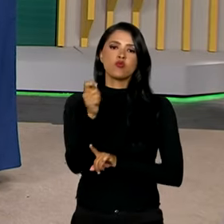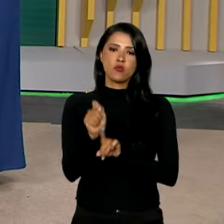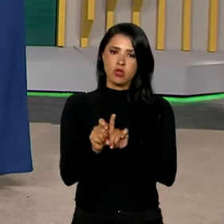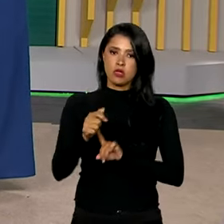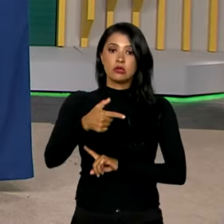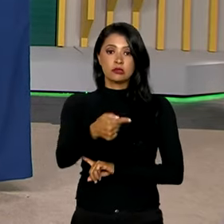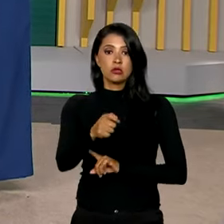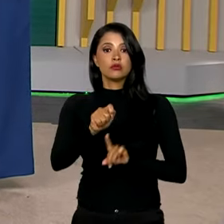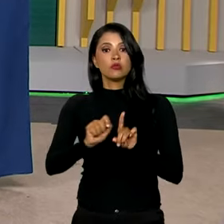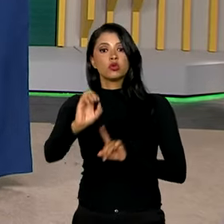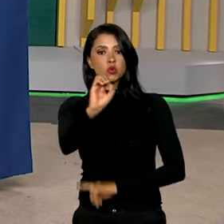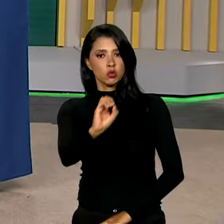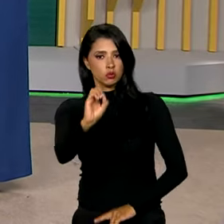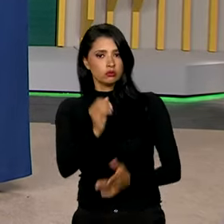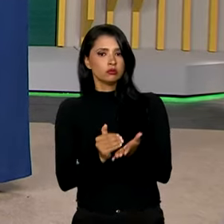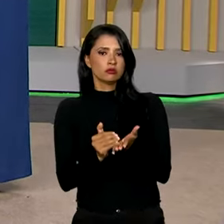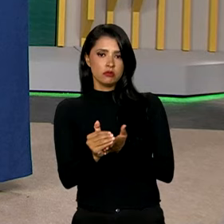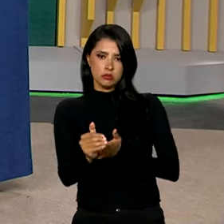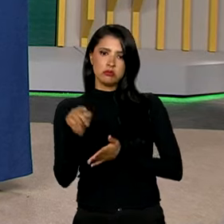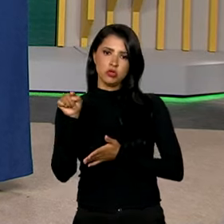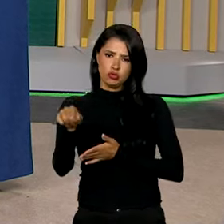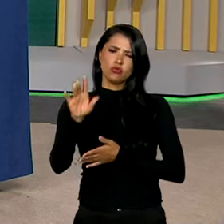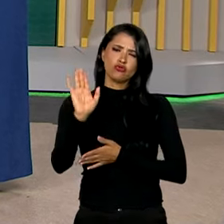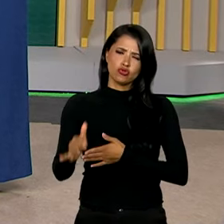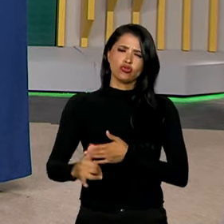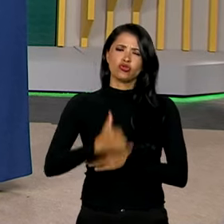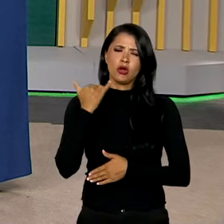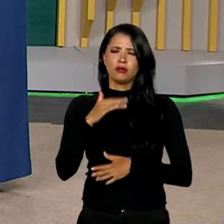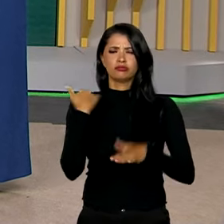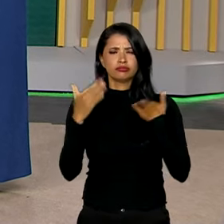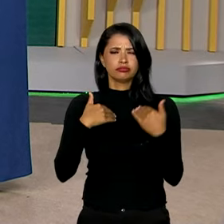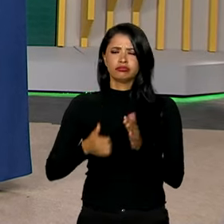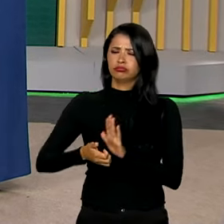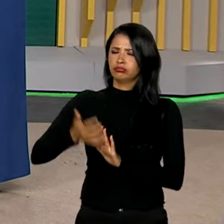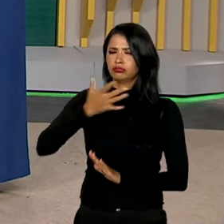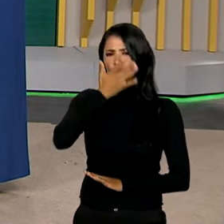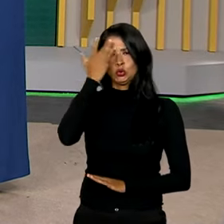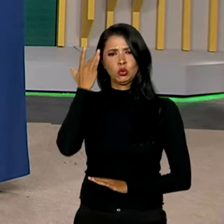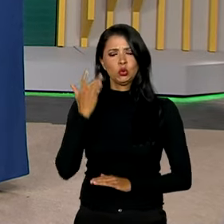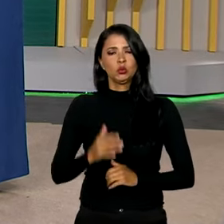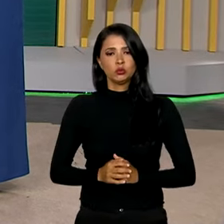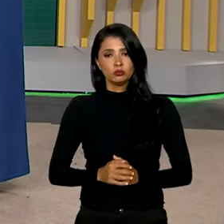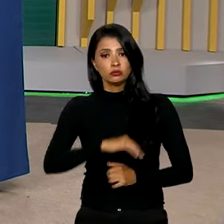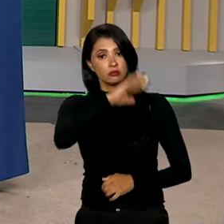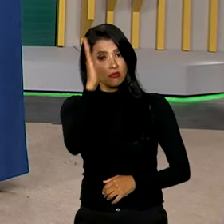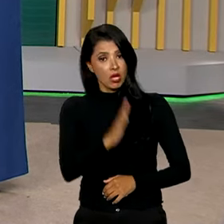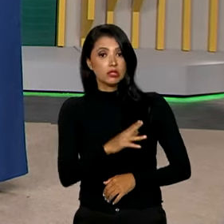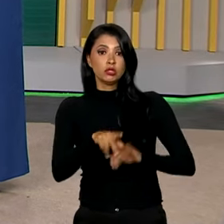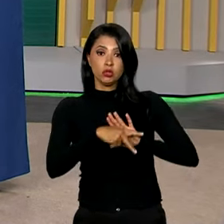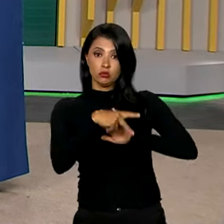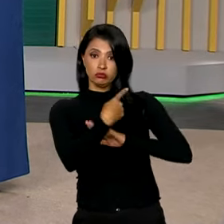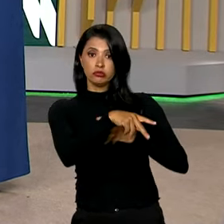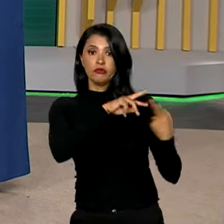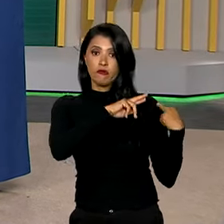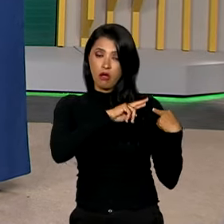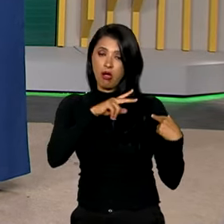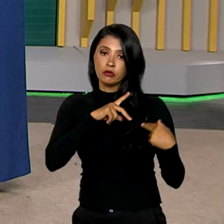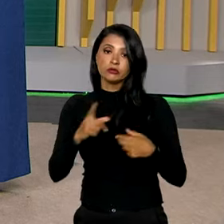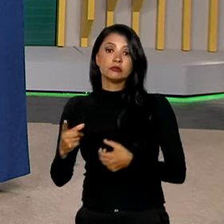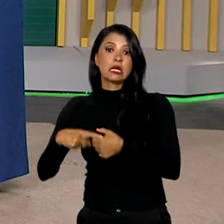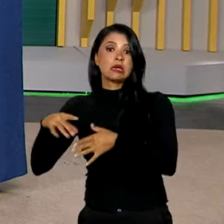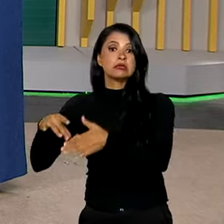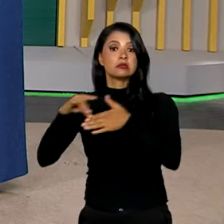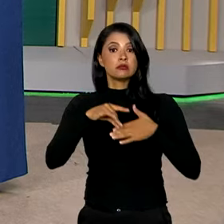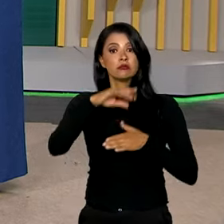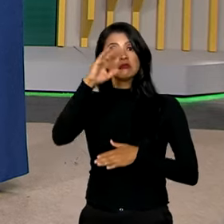outubro que teve início esse conflito, que já vitimou milhares de pessoas. É, o Brasil faz sua parte, repatriando brasileiros